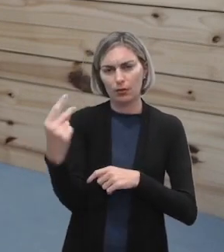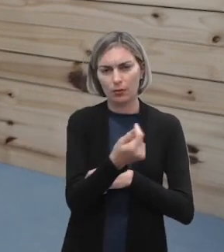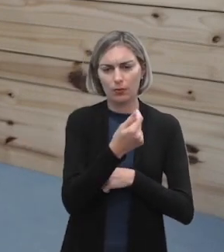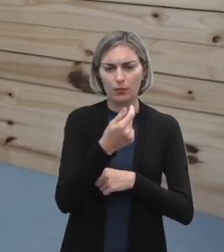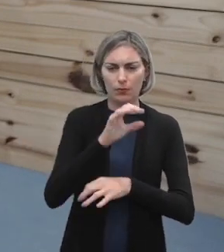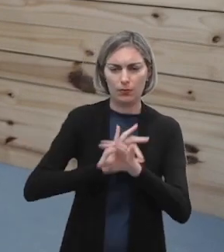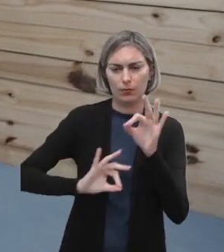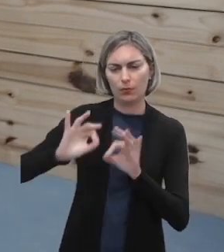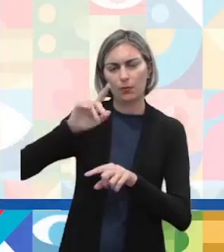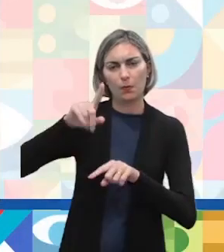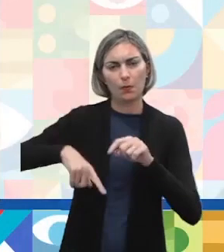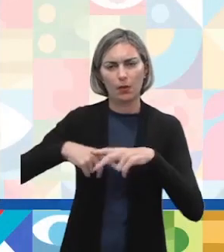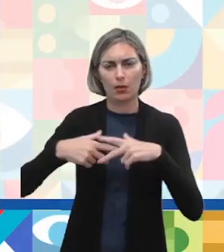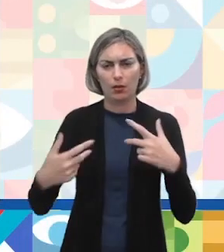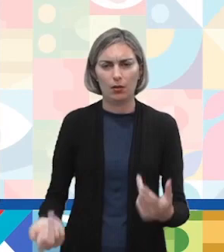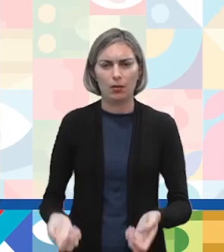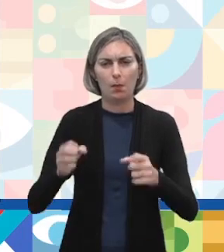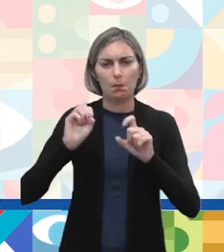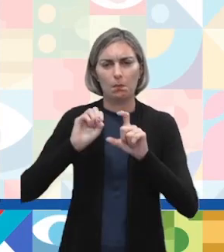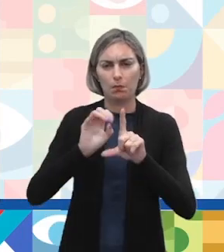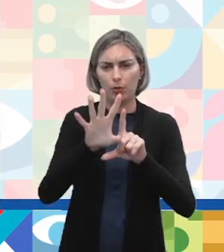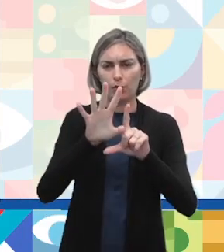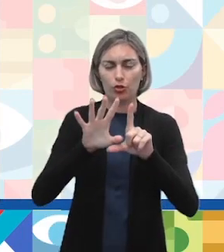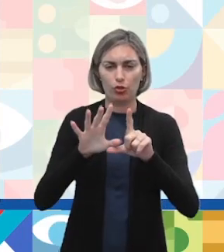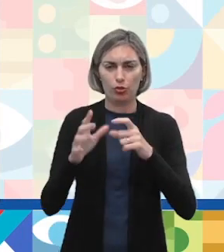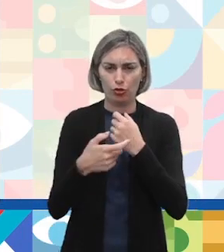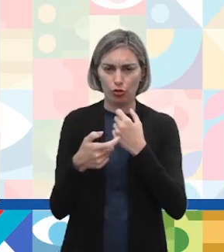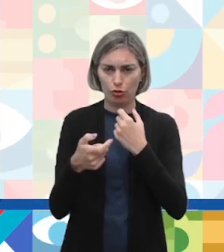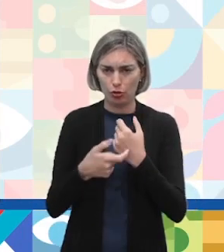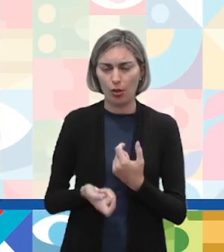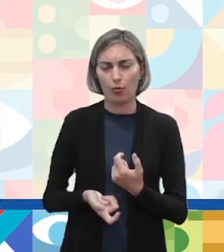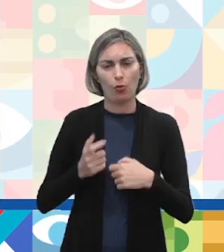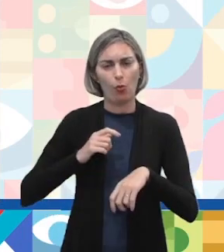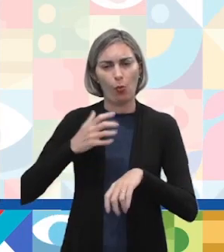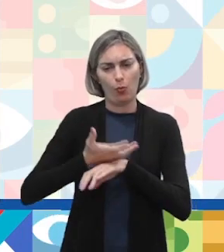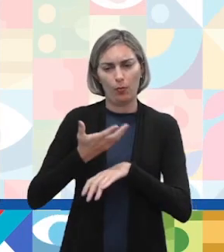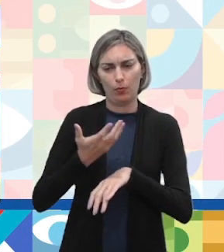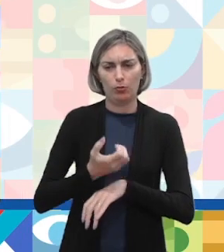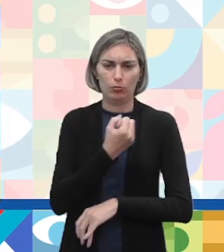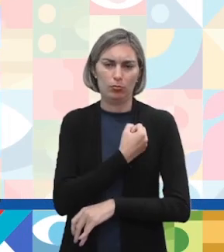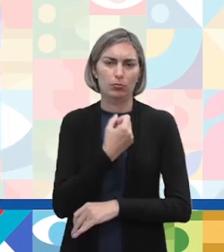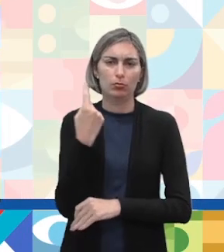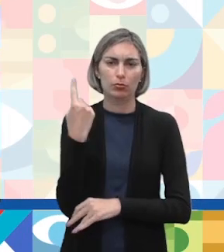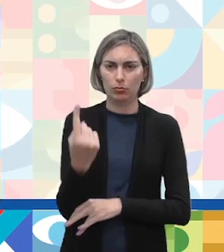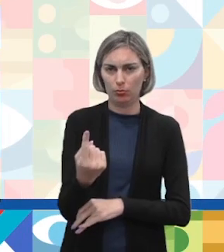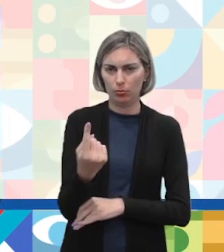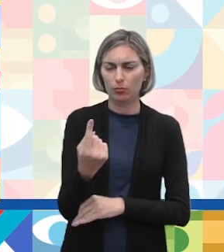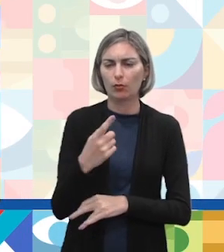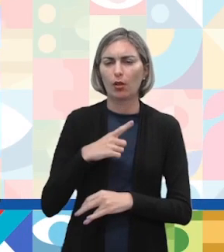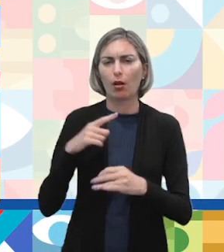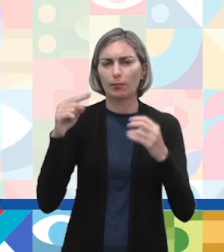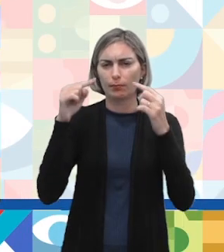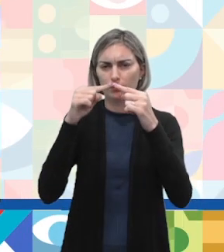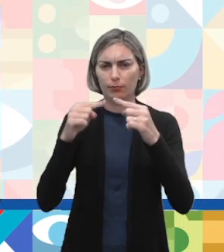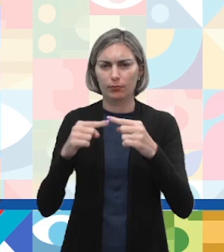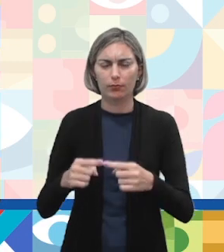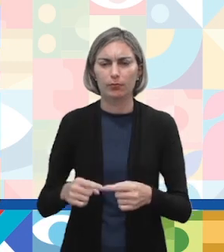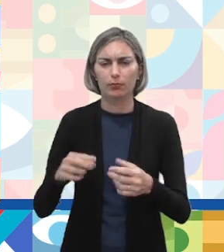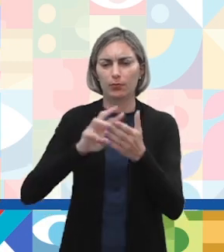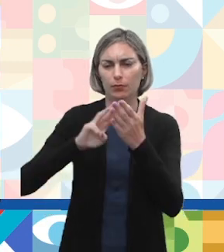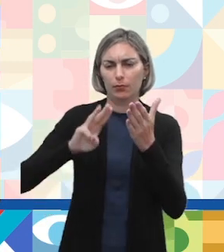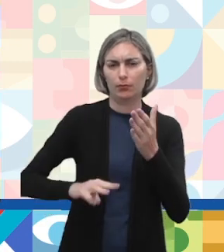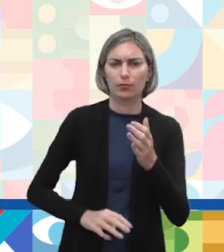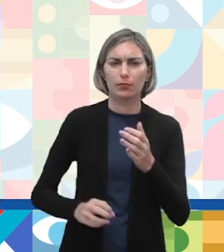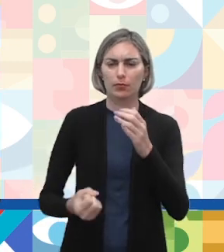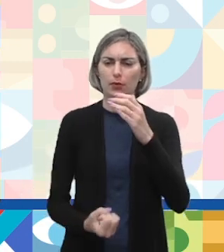Produção de Material para as Mídias Digitais. Competência número 1. Aplicar métodos de